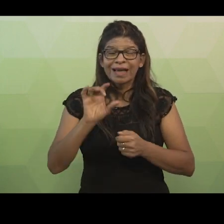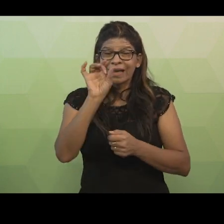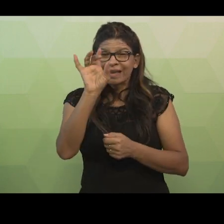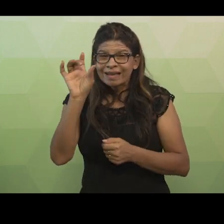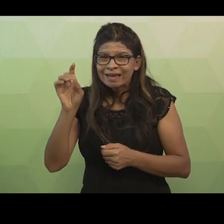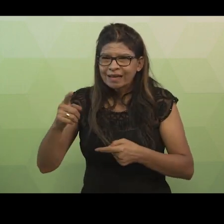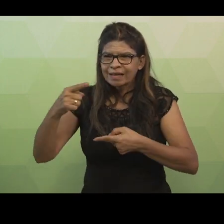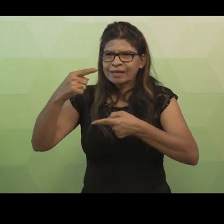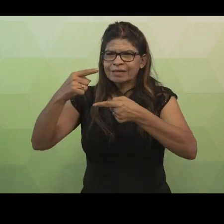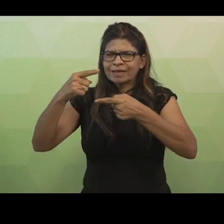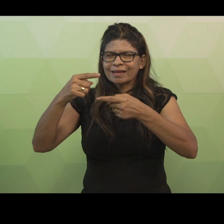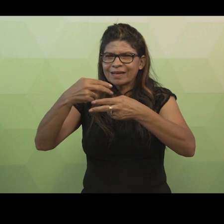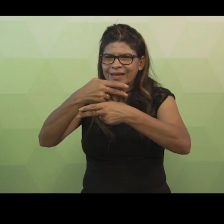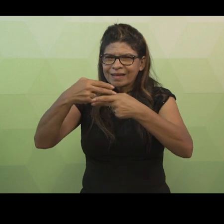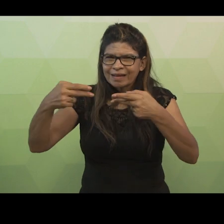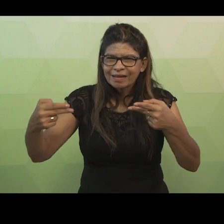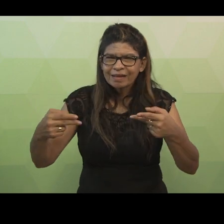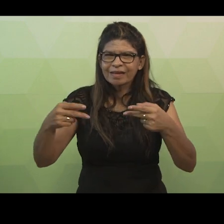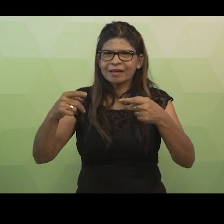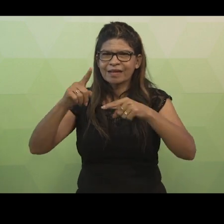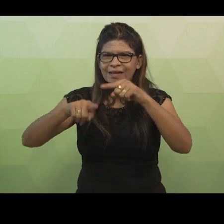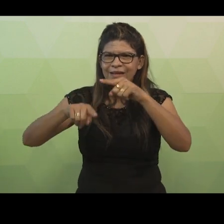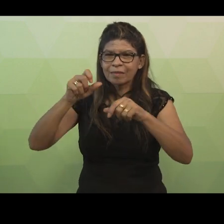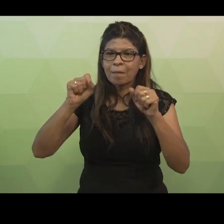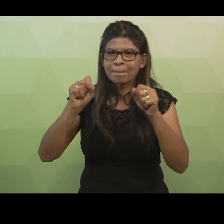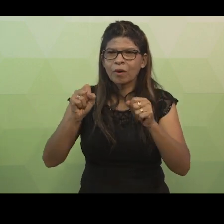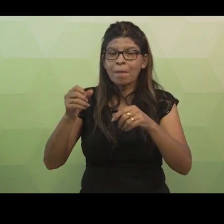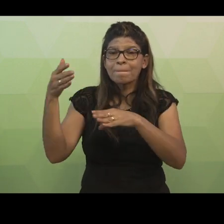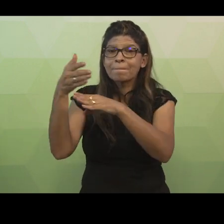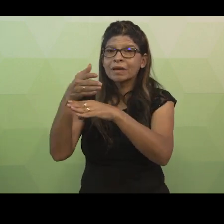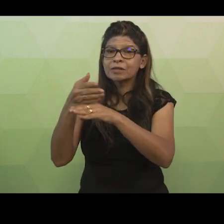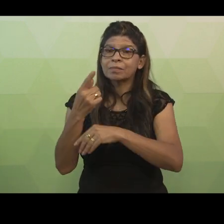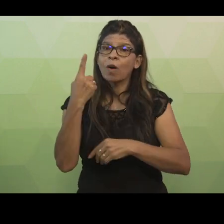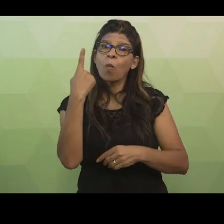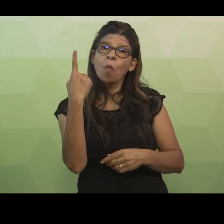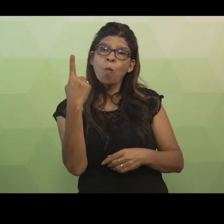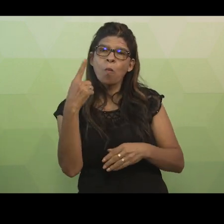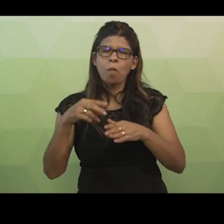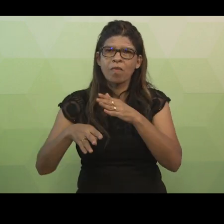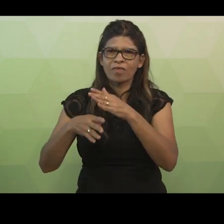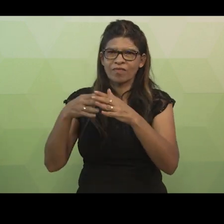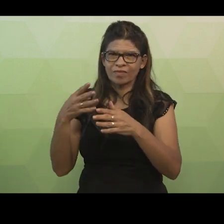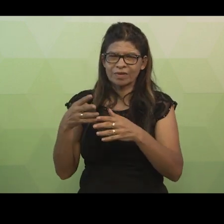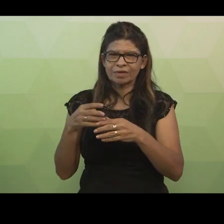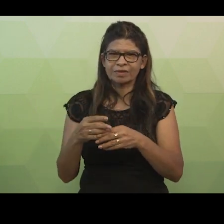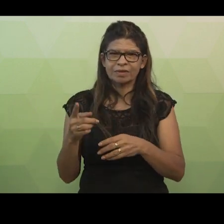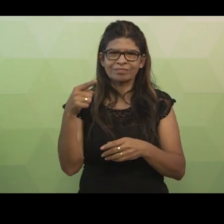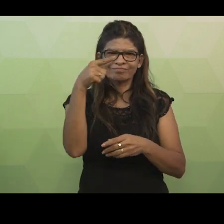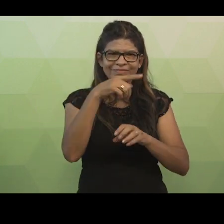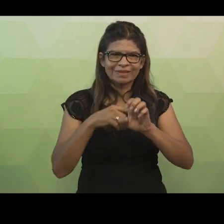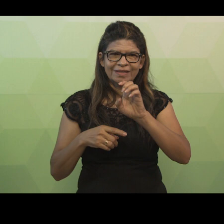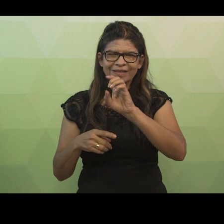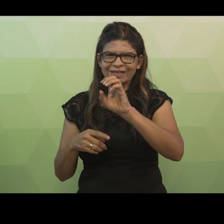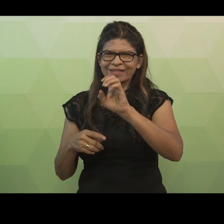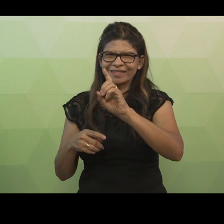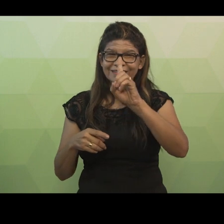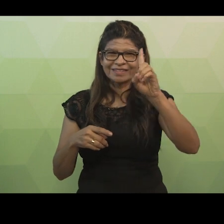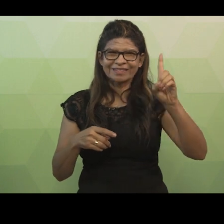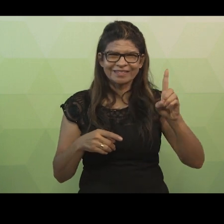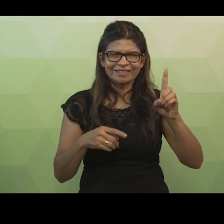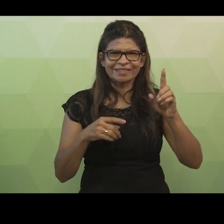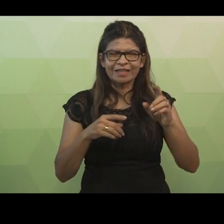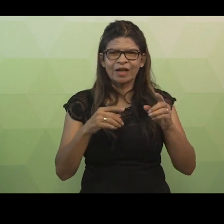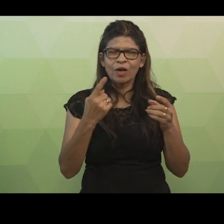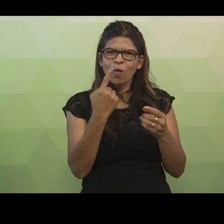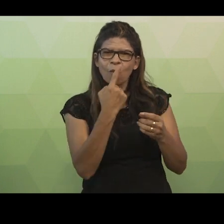participar apenas uma única vez da relação. Do lado direito do slide, o relacionamento é do tipo 1 para muitos,